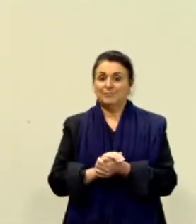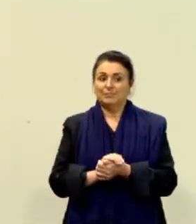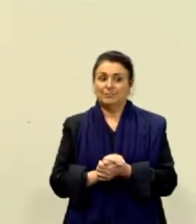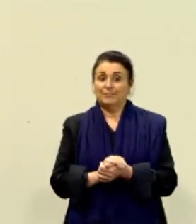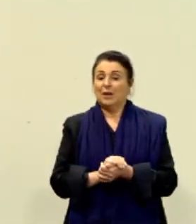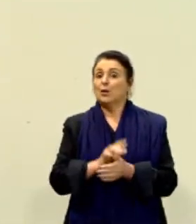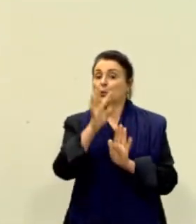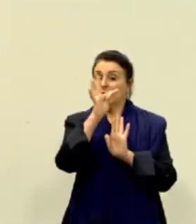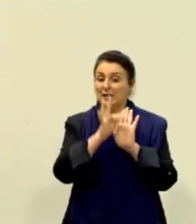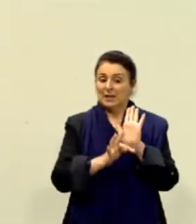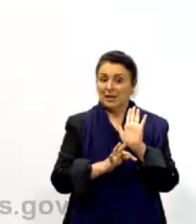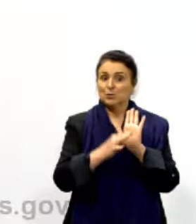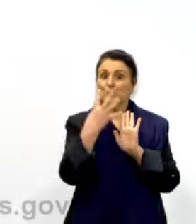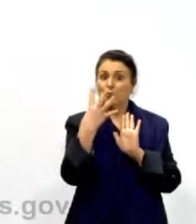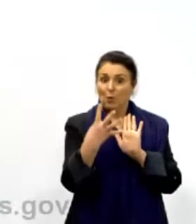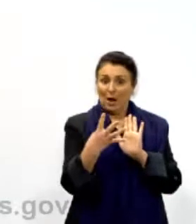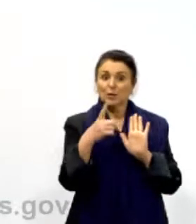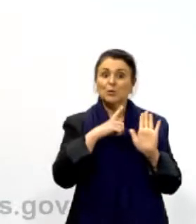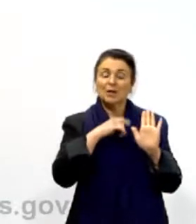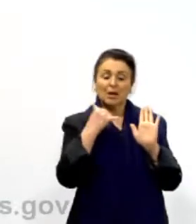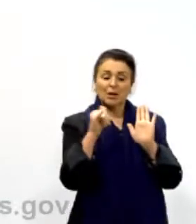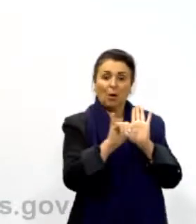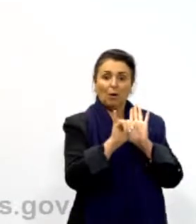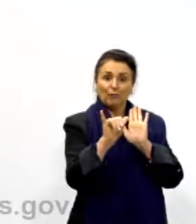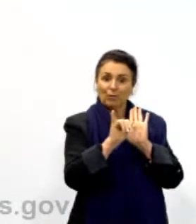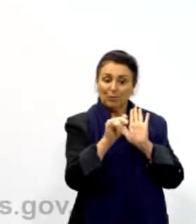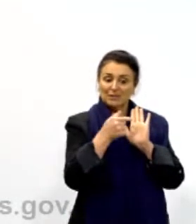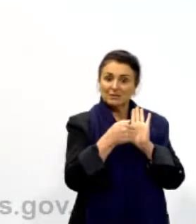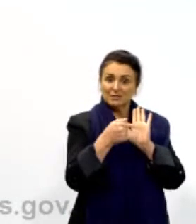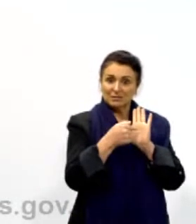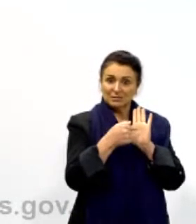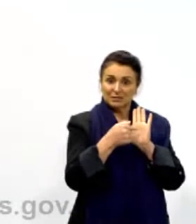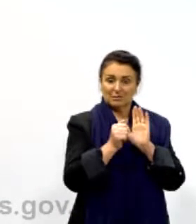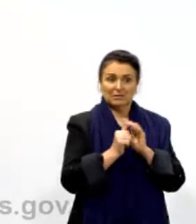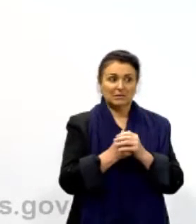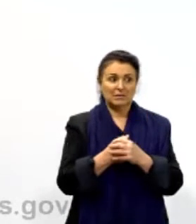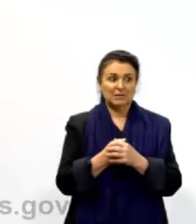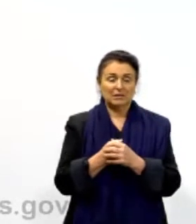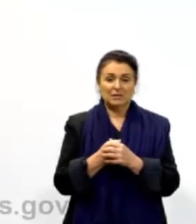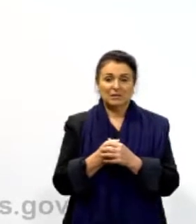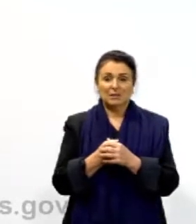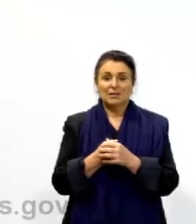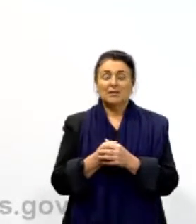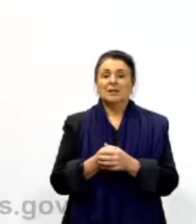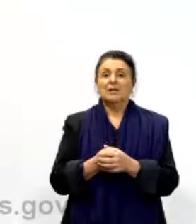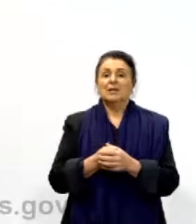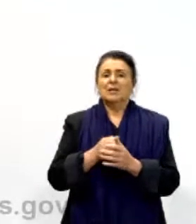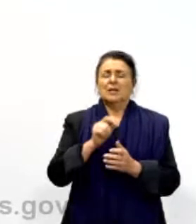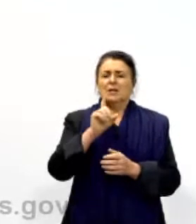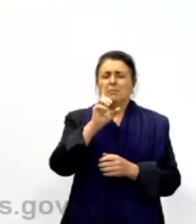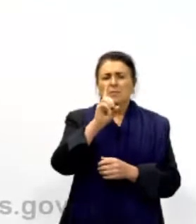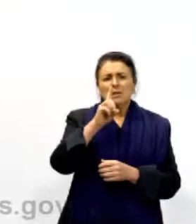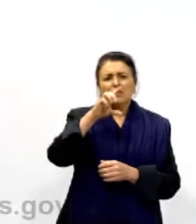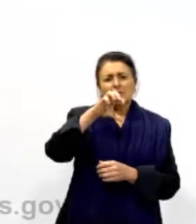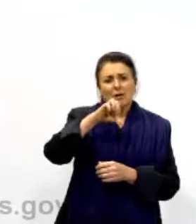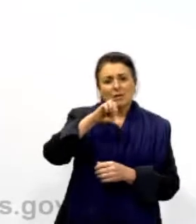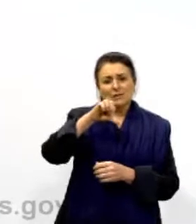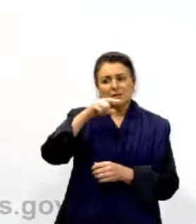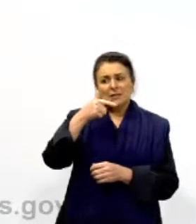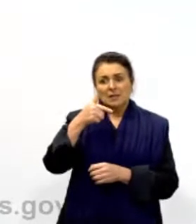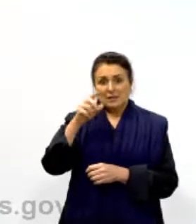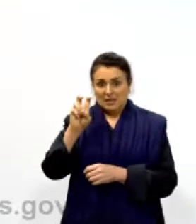4. O que mais ele vai dizer ali? Que em 1975